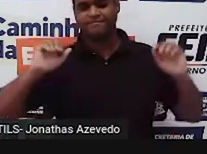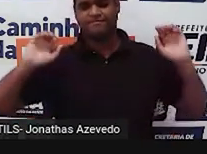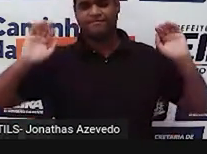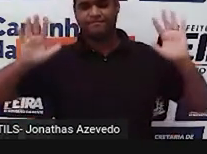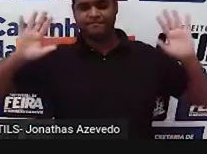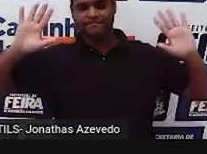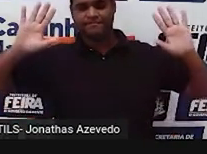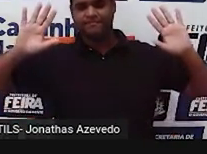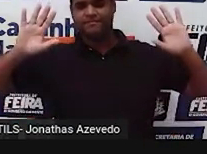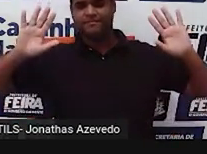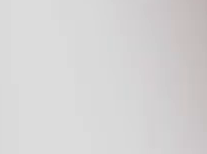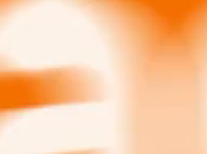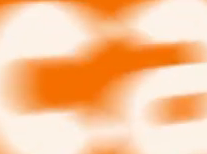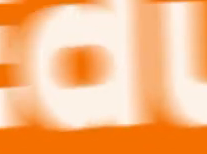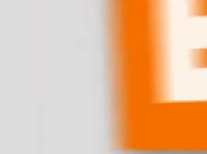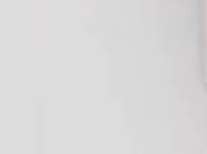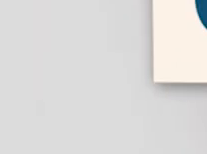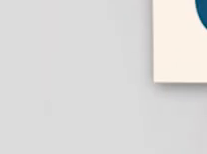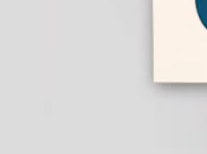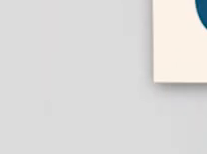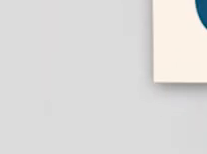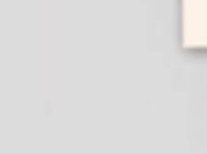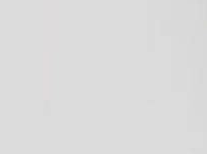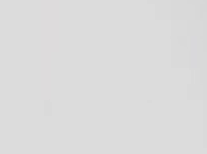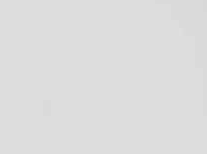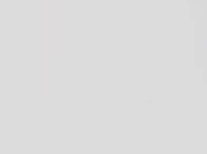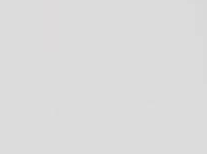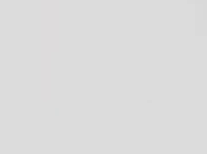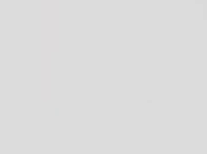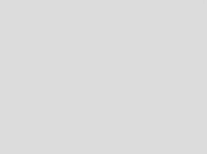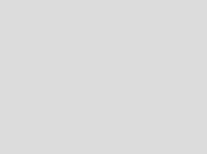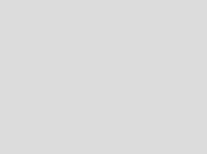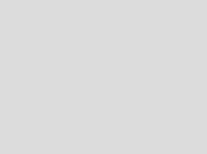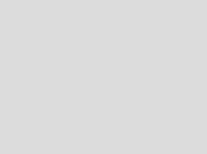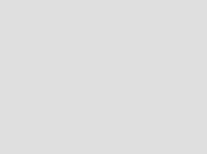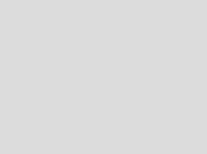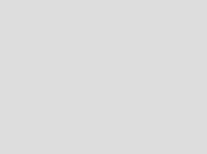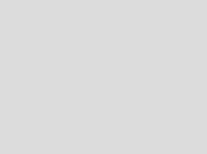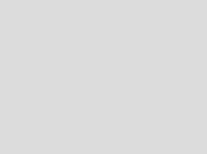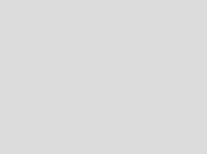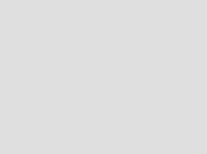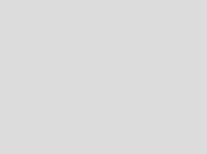Valeu. Tchau. Tchau. Tchau.